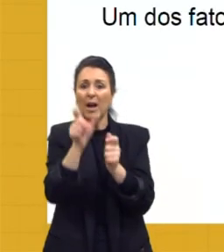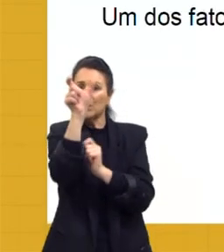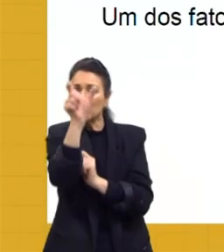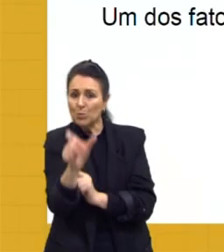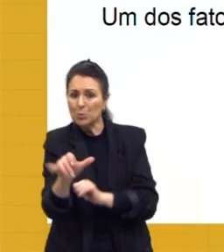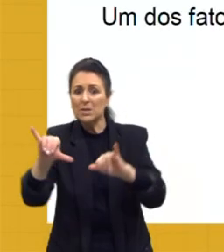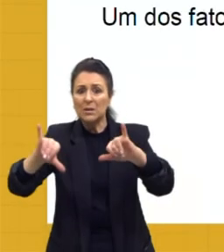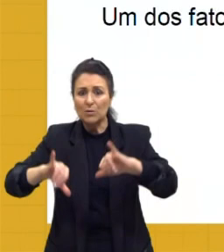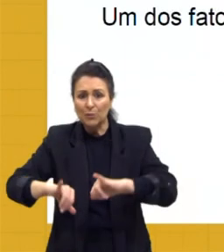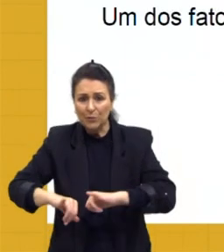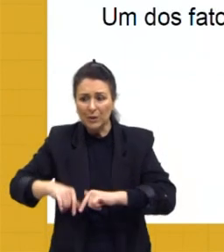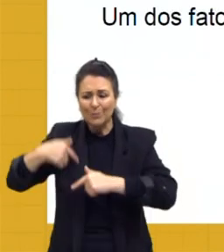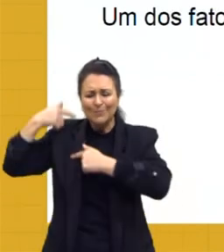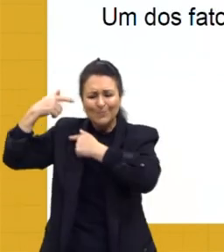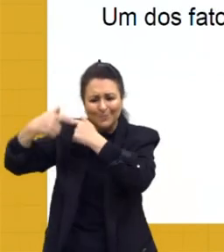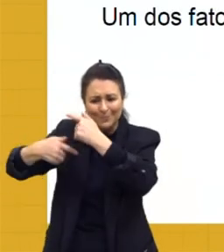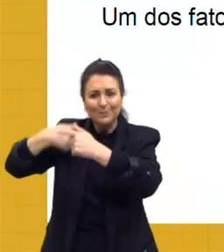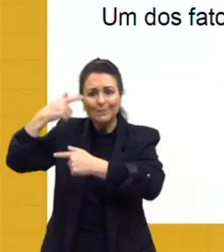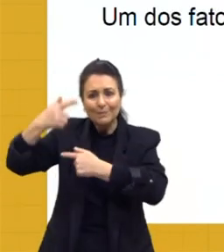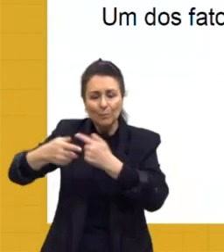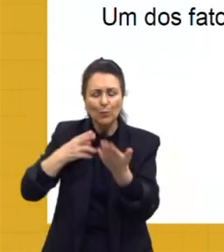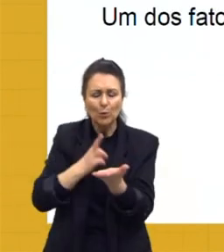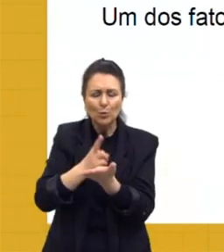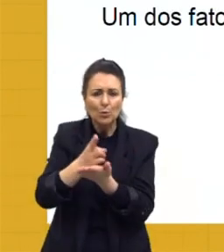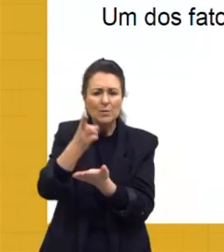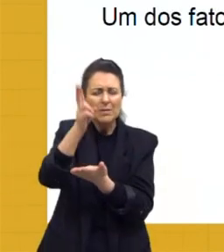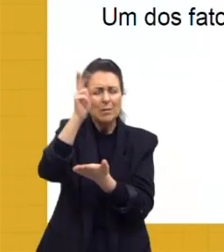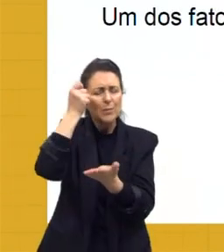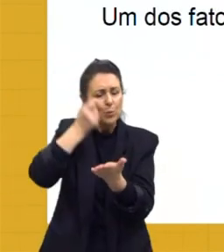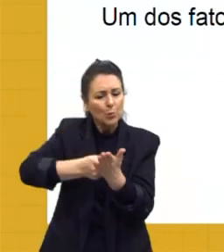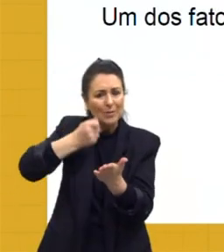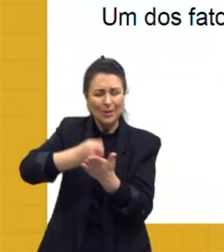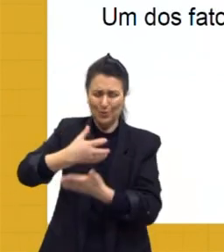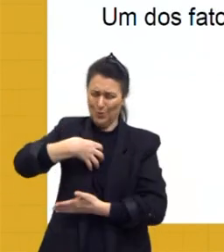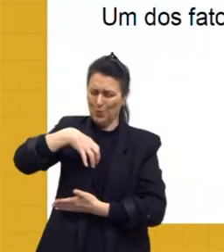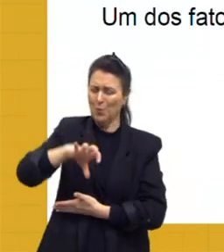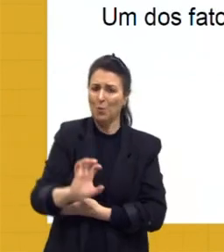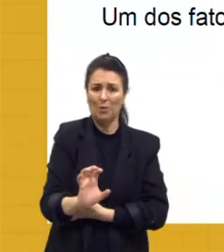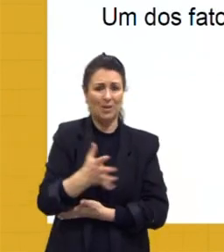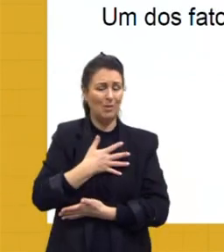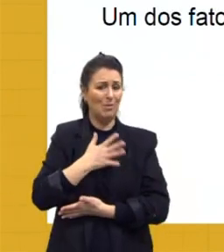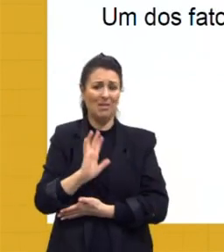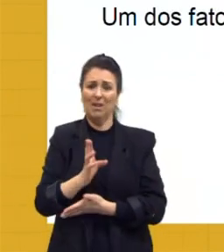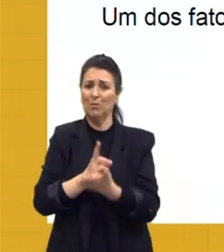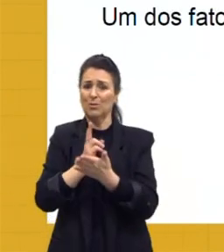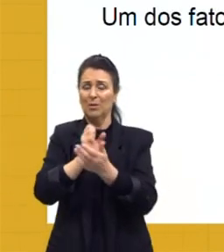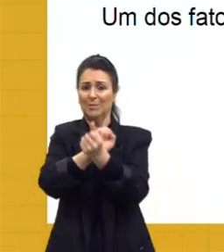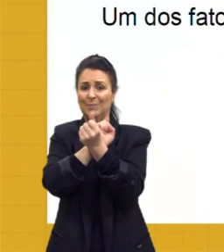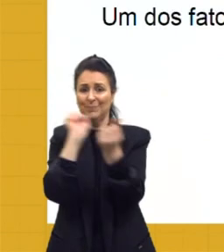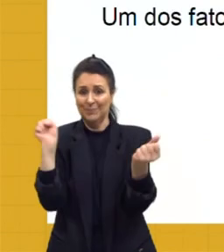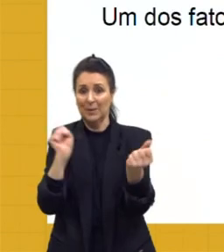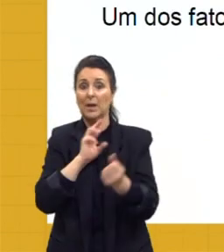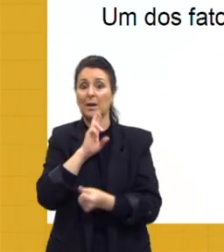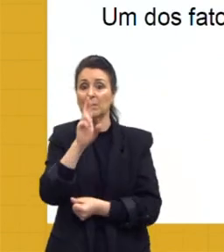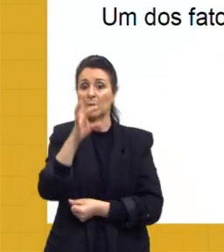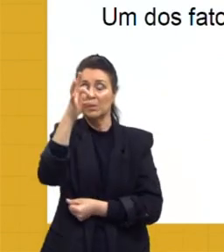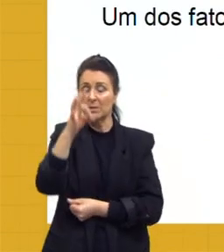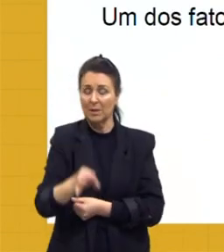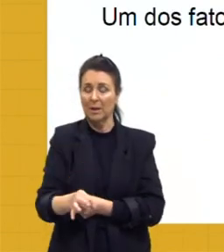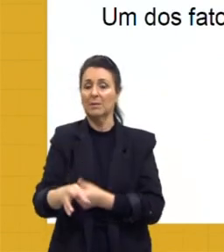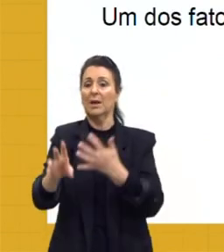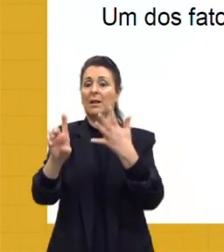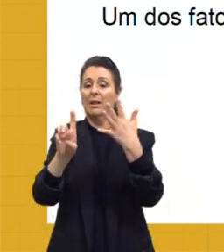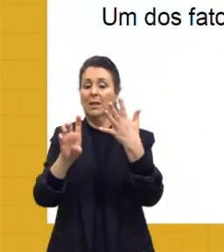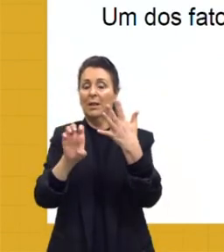descendentes em lutarem contra essa situação. Então, a resposta é a opção E, persistência